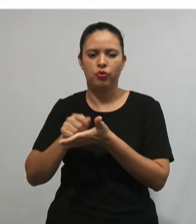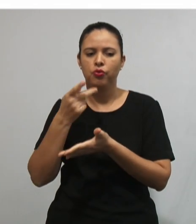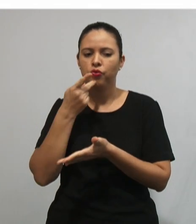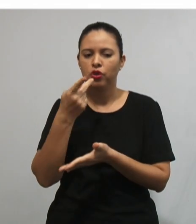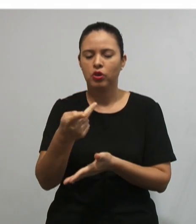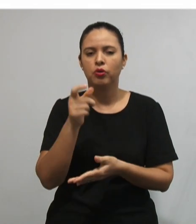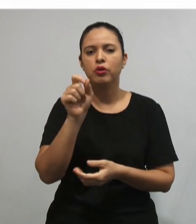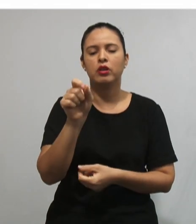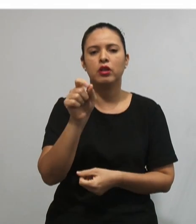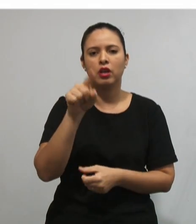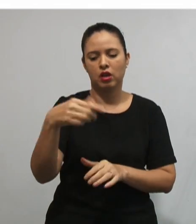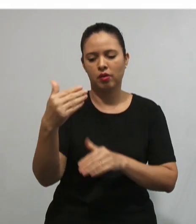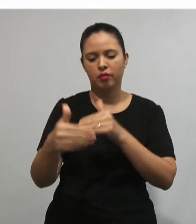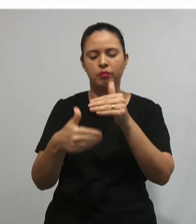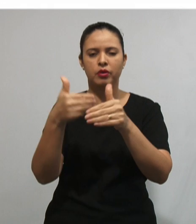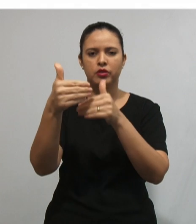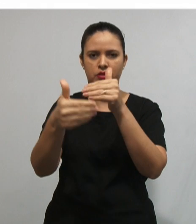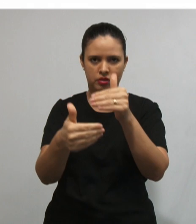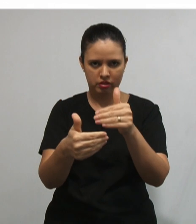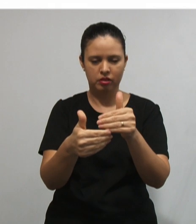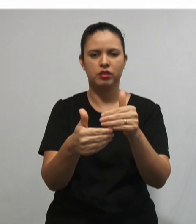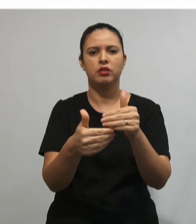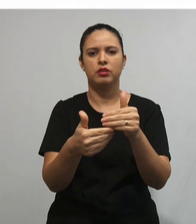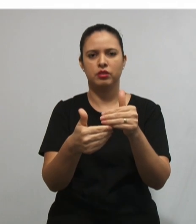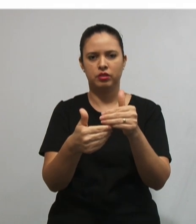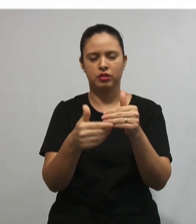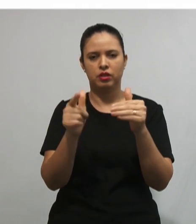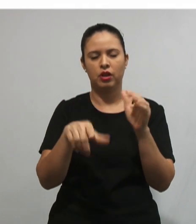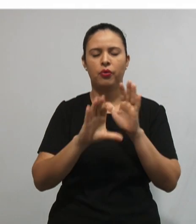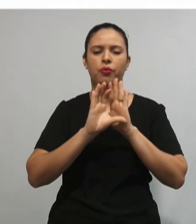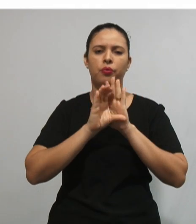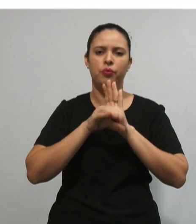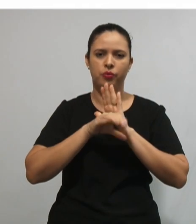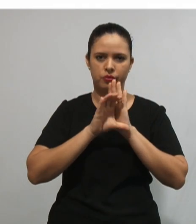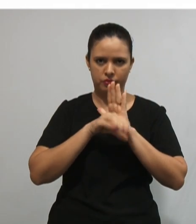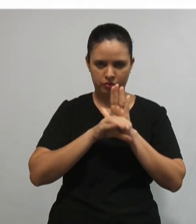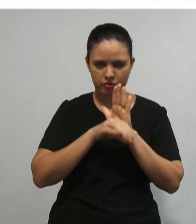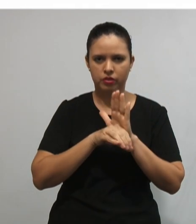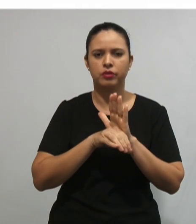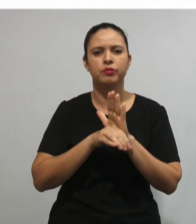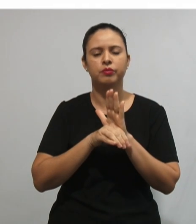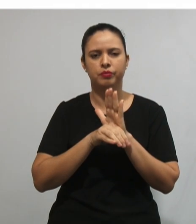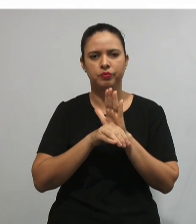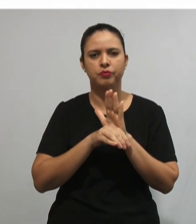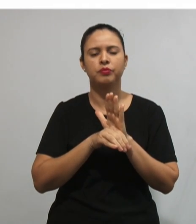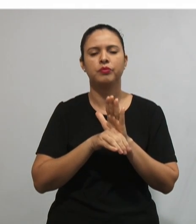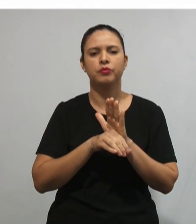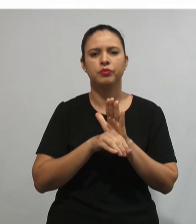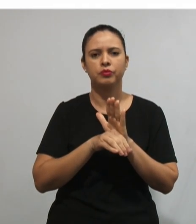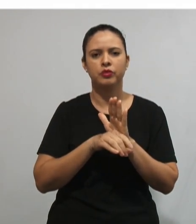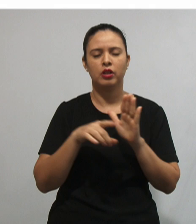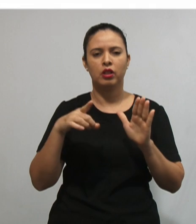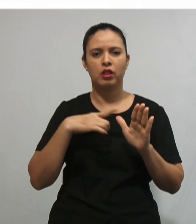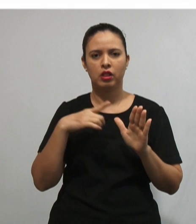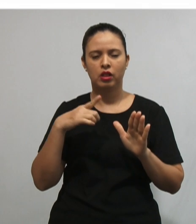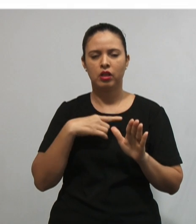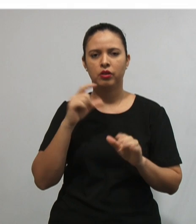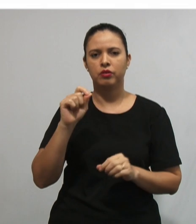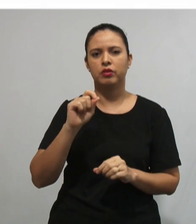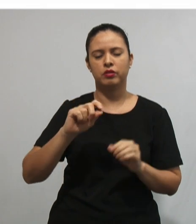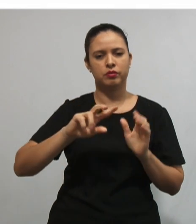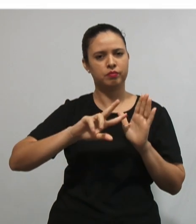é um processo que ocorre quando um conceito ou proposição A, potencialmente